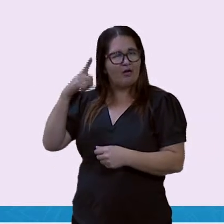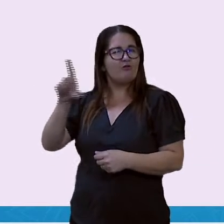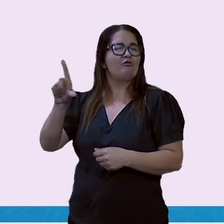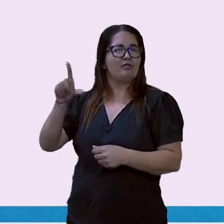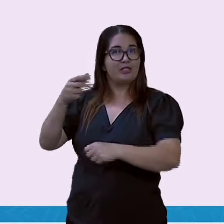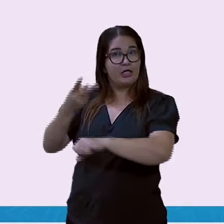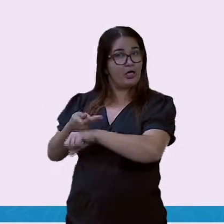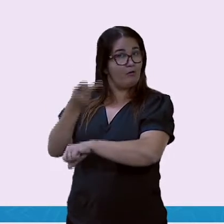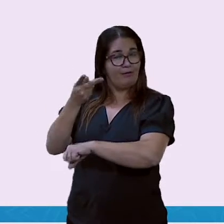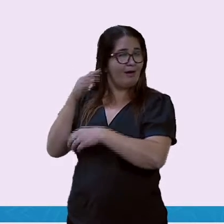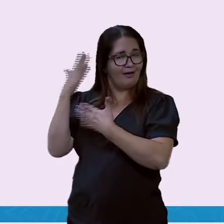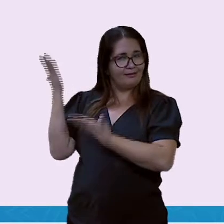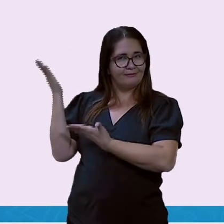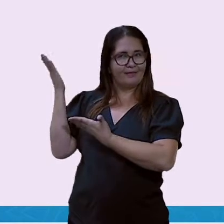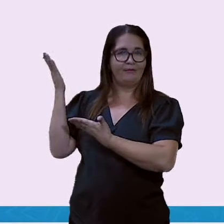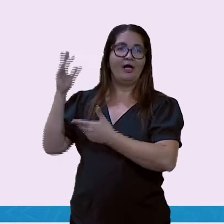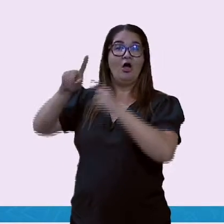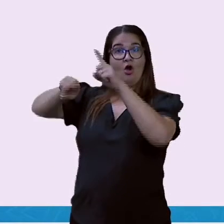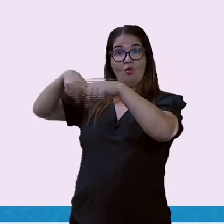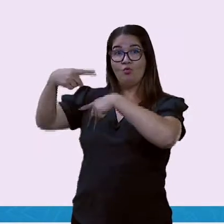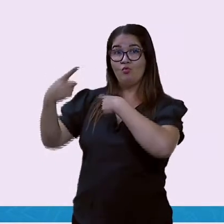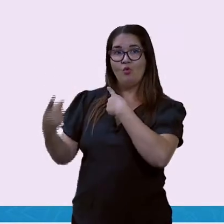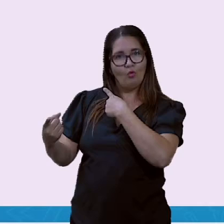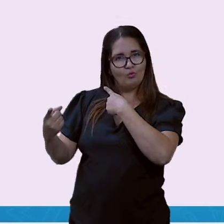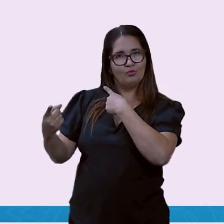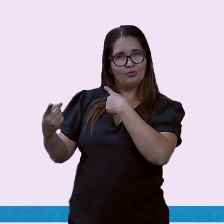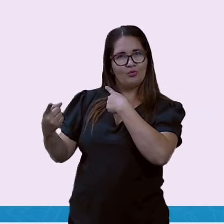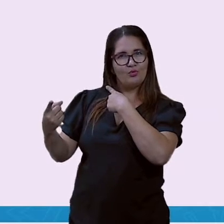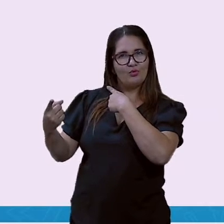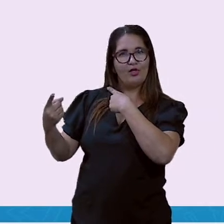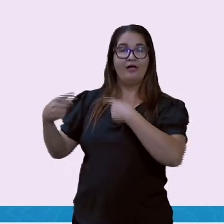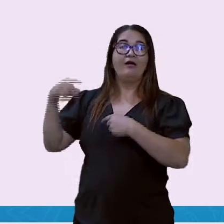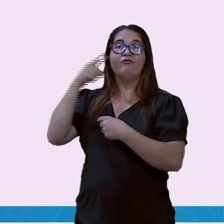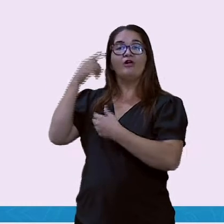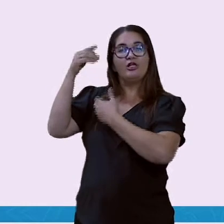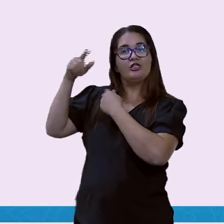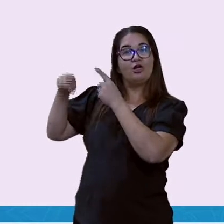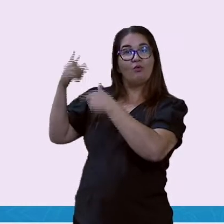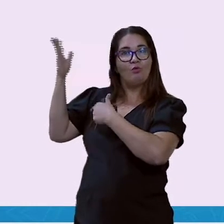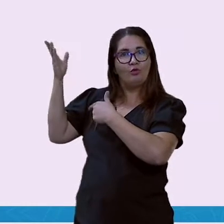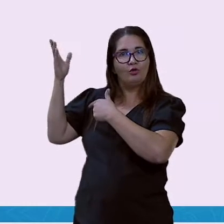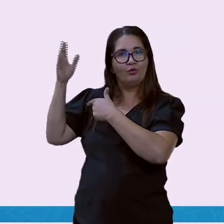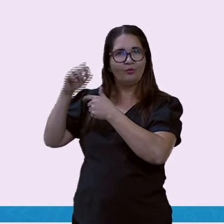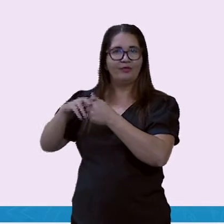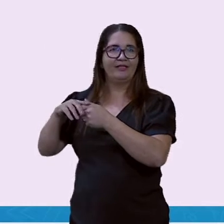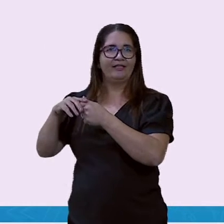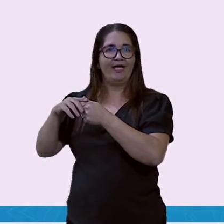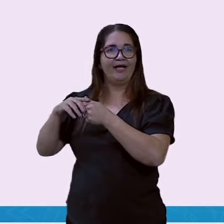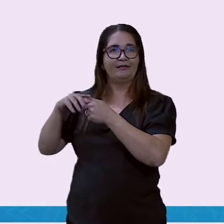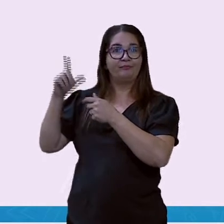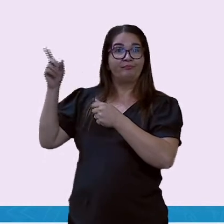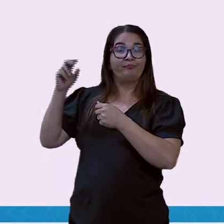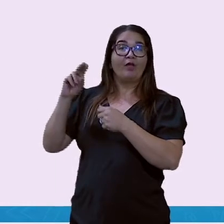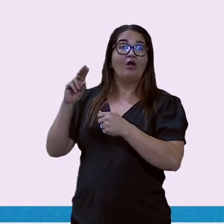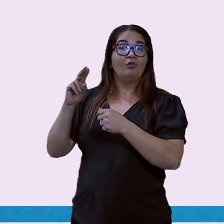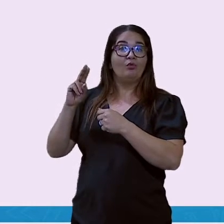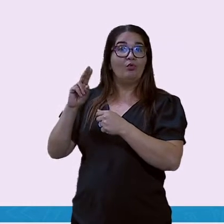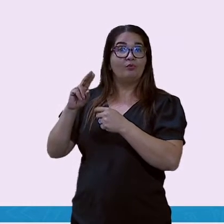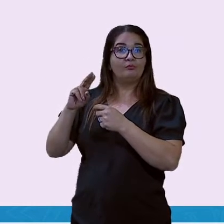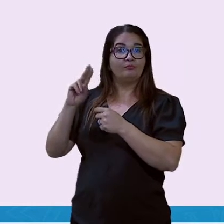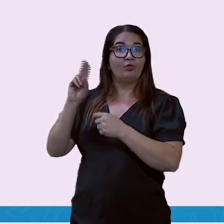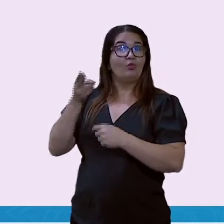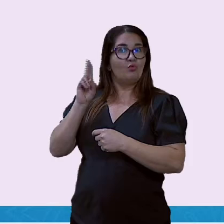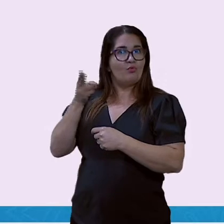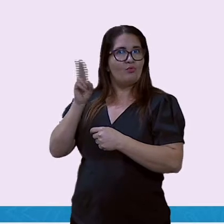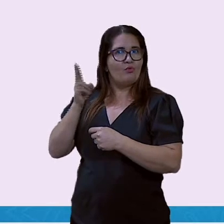Temos ele aí também, essa figura Luiz Soares, que é o uruguaio. Esse aí é o cara também